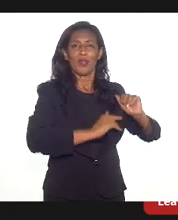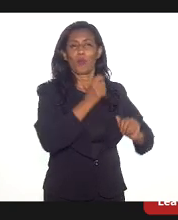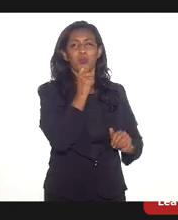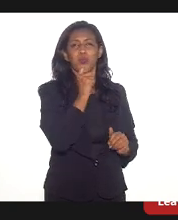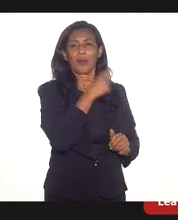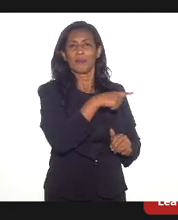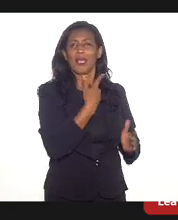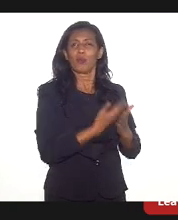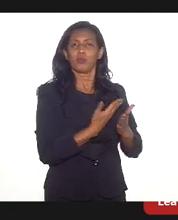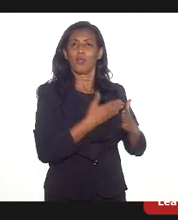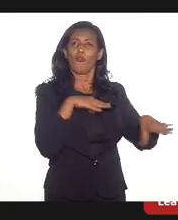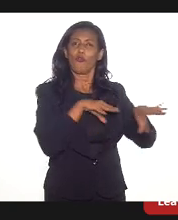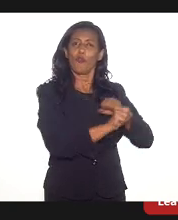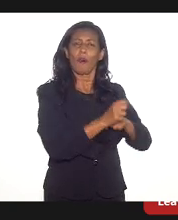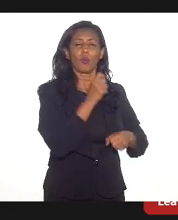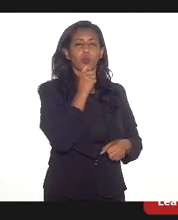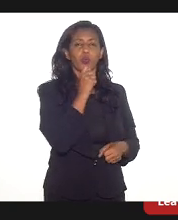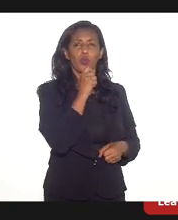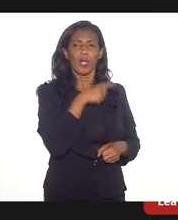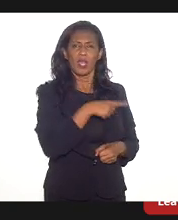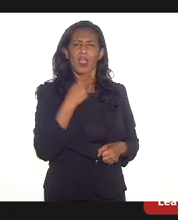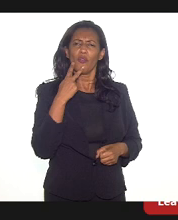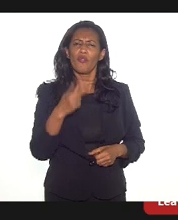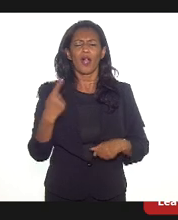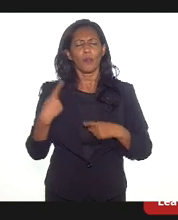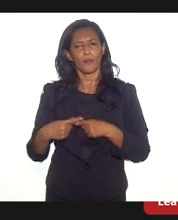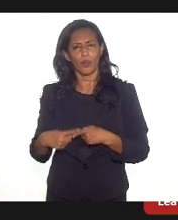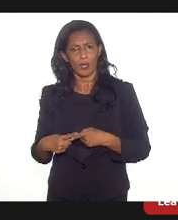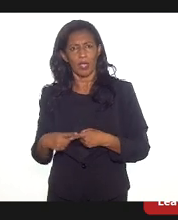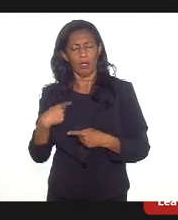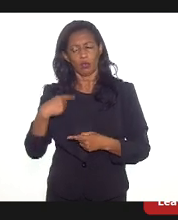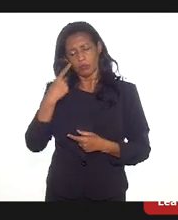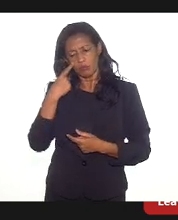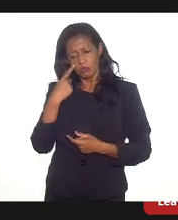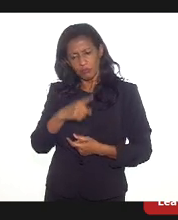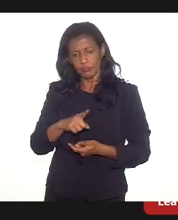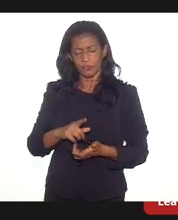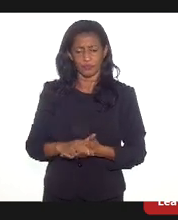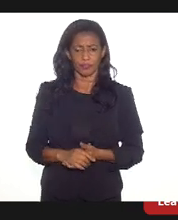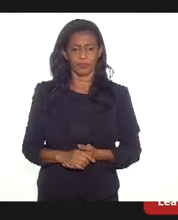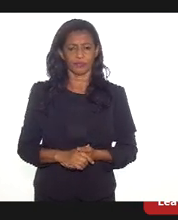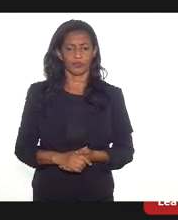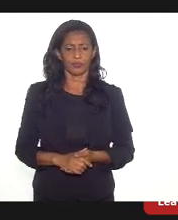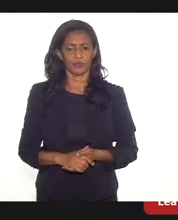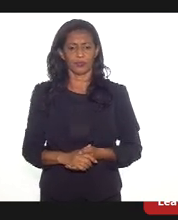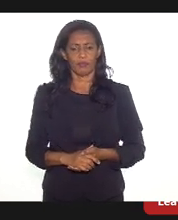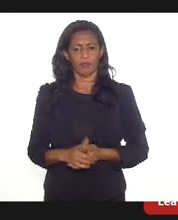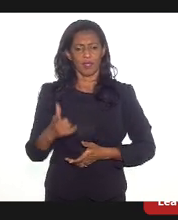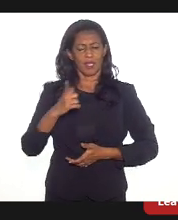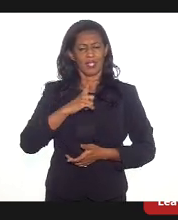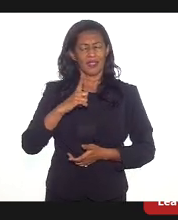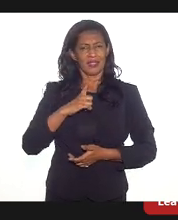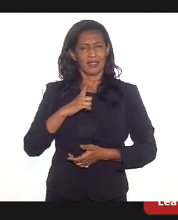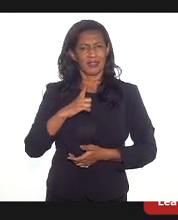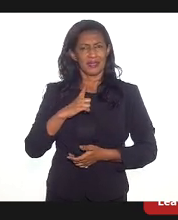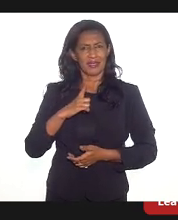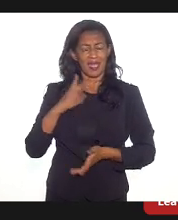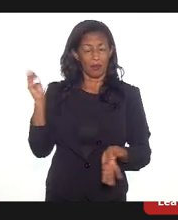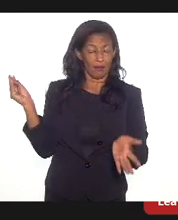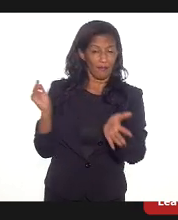vagas. E eu digo por quê, eu tenho verificado isso na ponta da linha, há uma deficiência